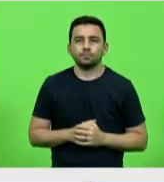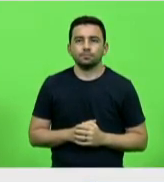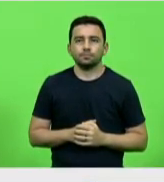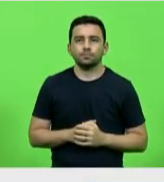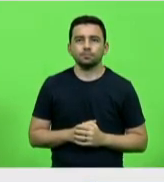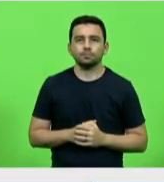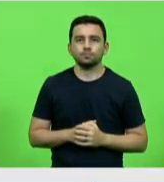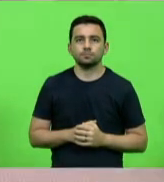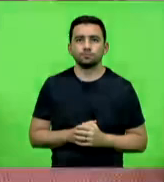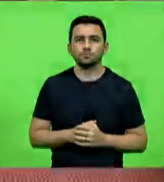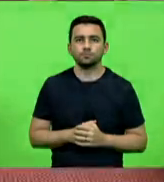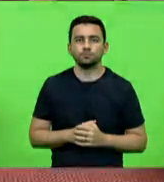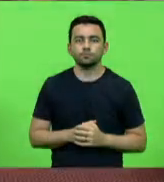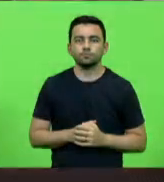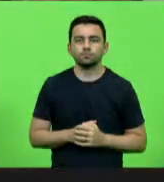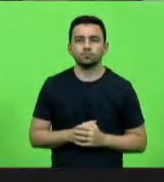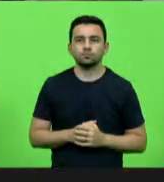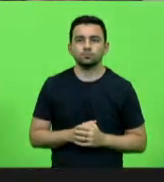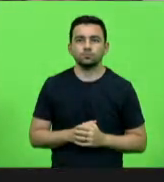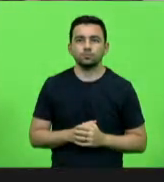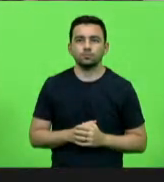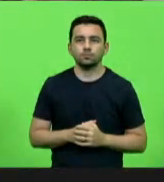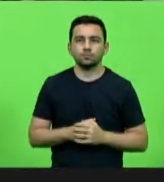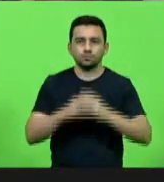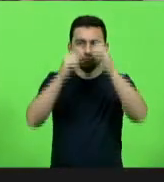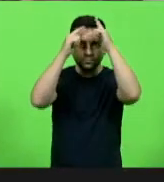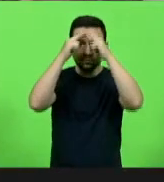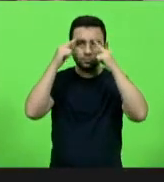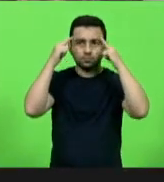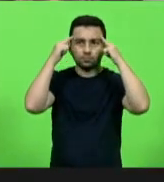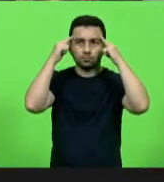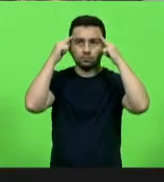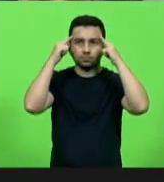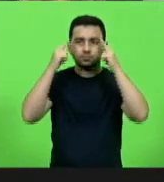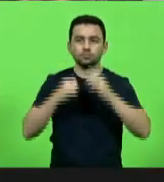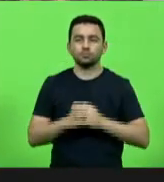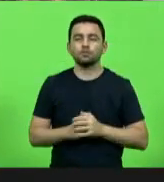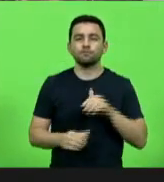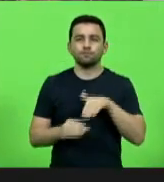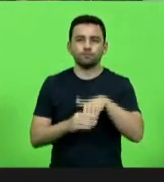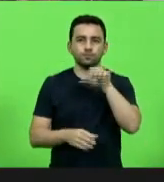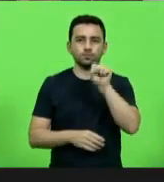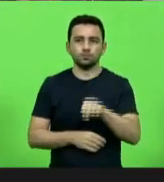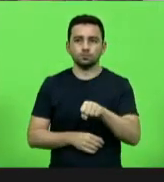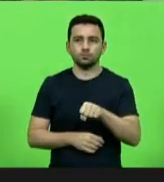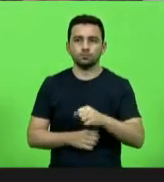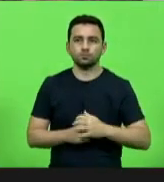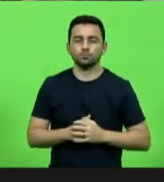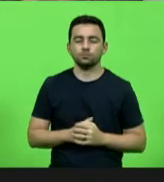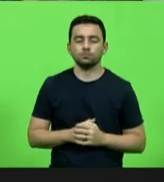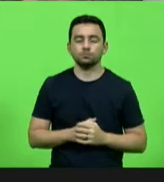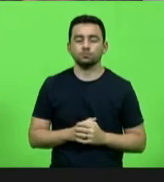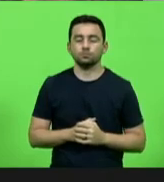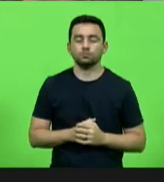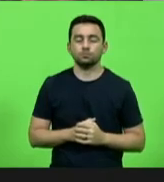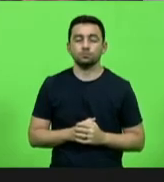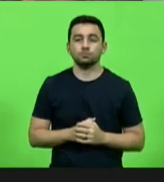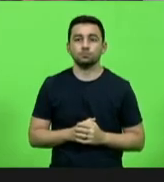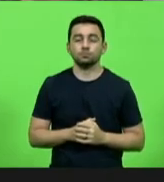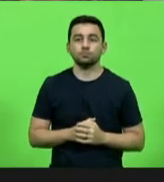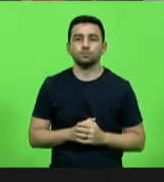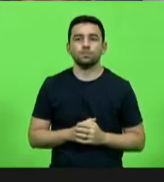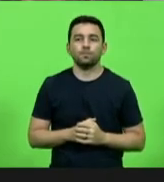Como vota o deputado Neodi Sareta? Voto sim Deputado Neodi Sareta,